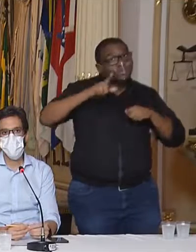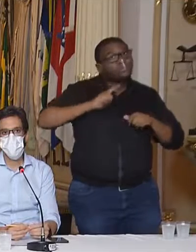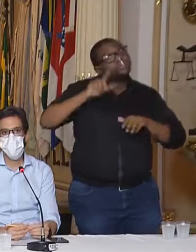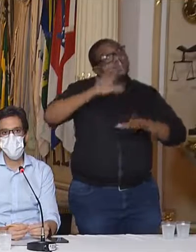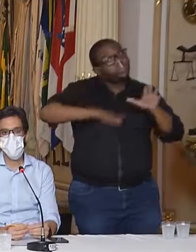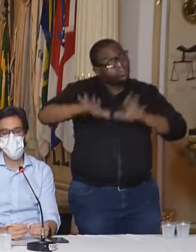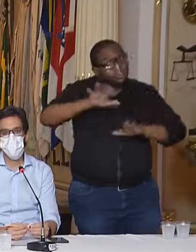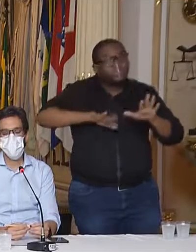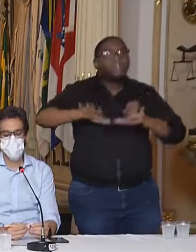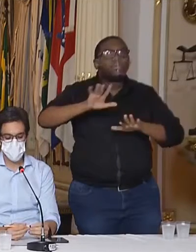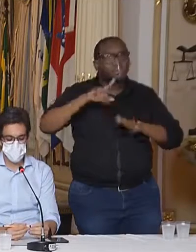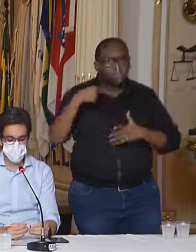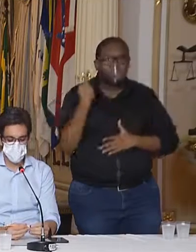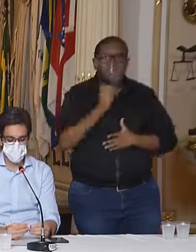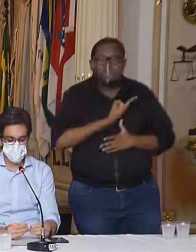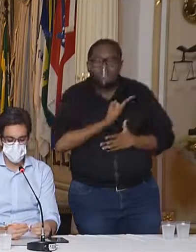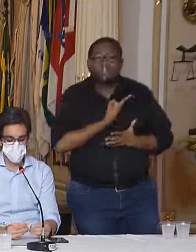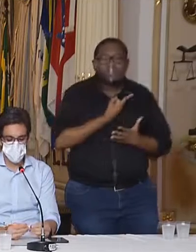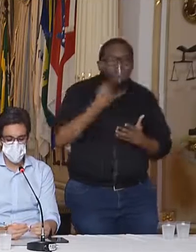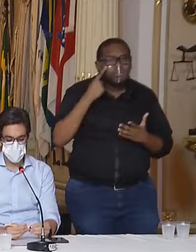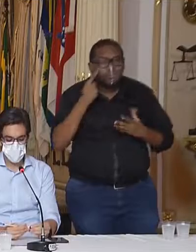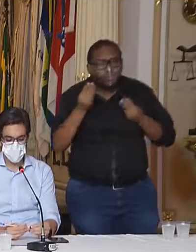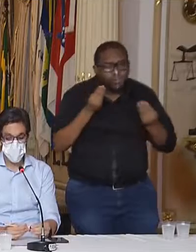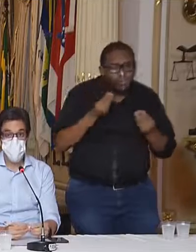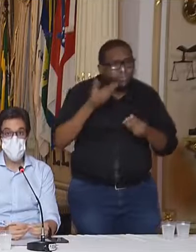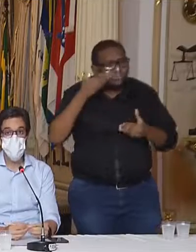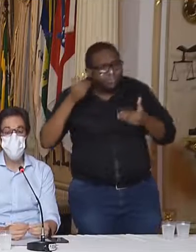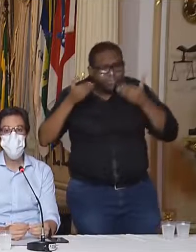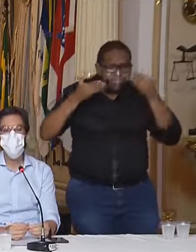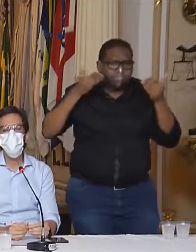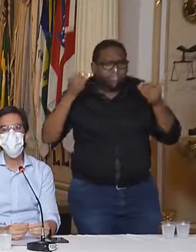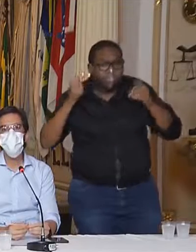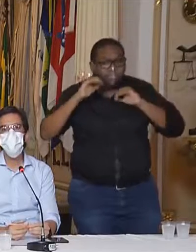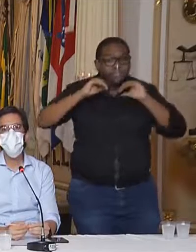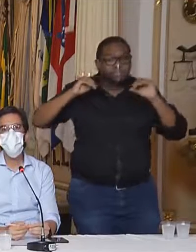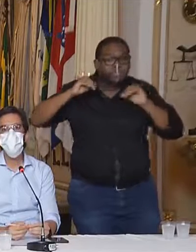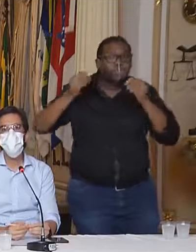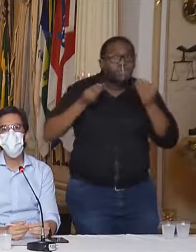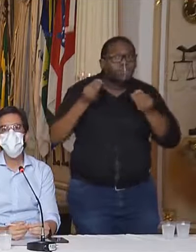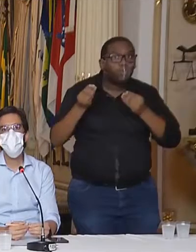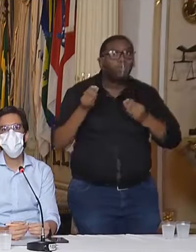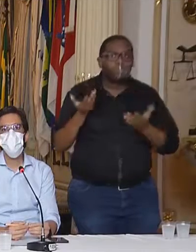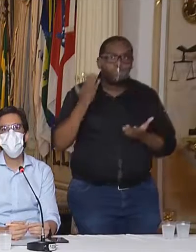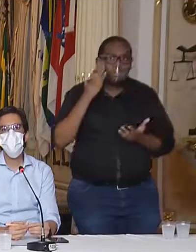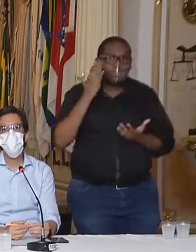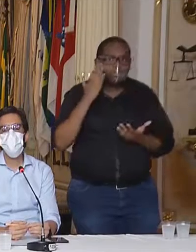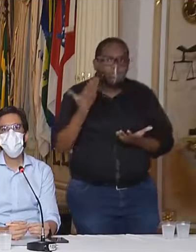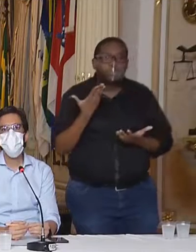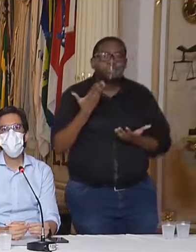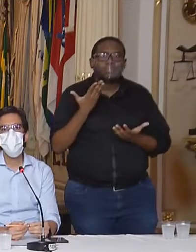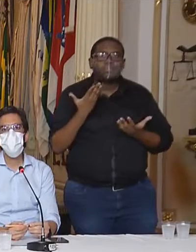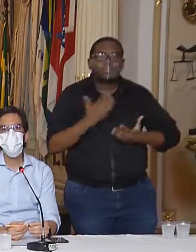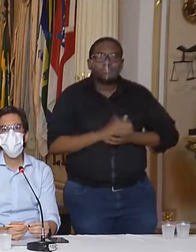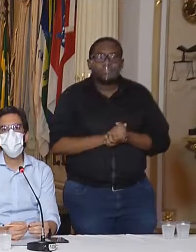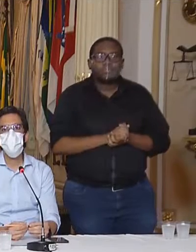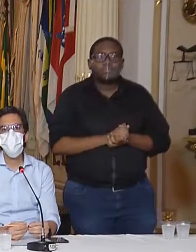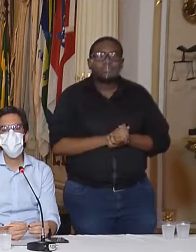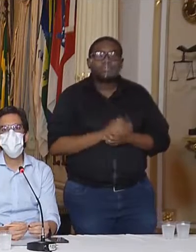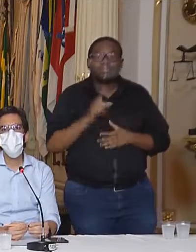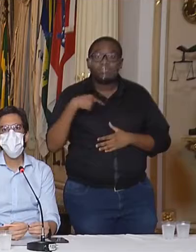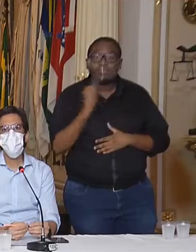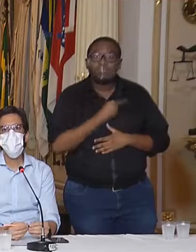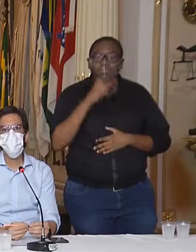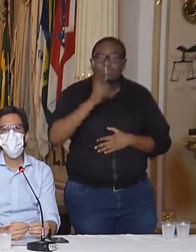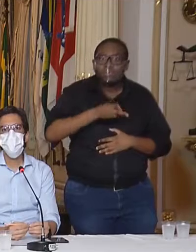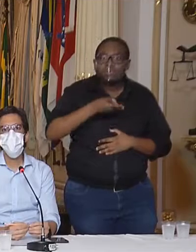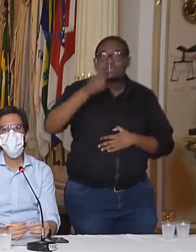Todos nós estamos tateando, dando cada passo do tamanho que esse passo precisa ser dado e sempre